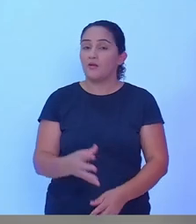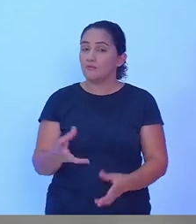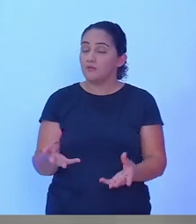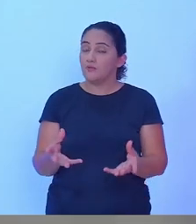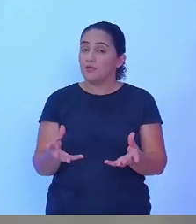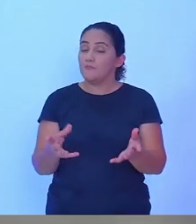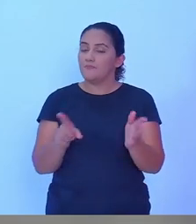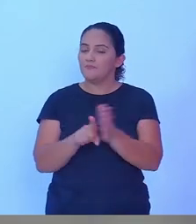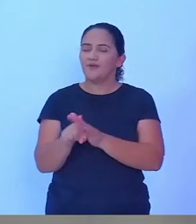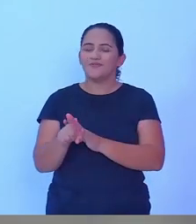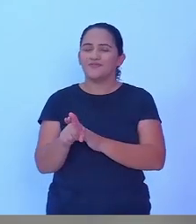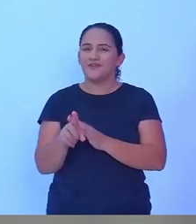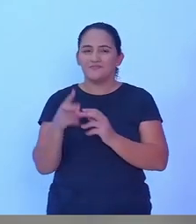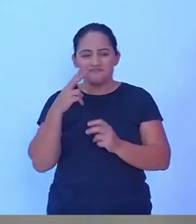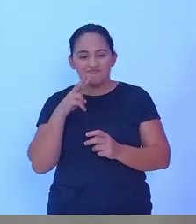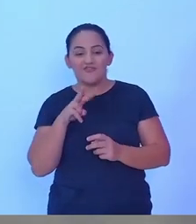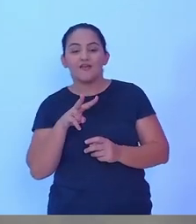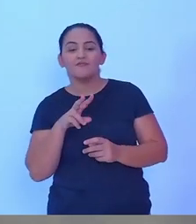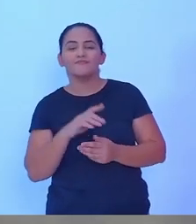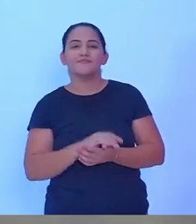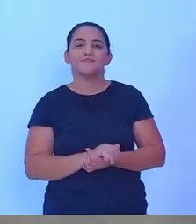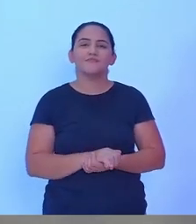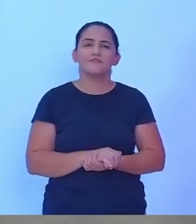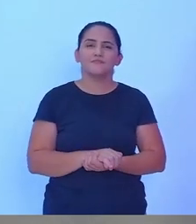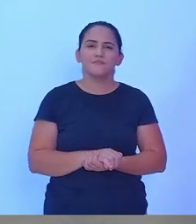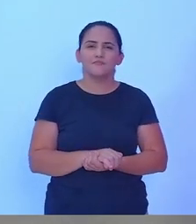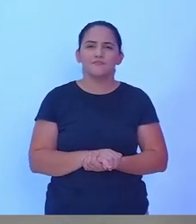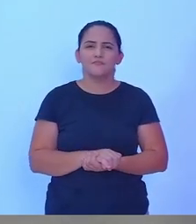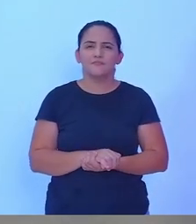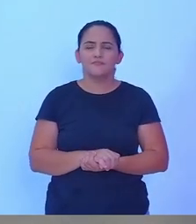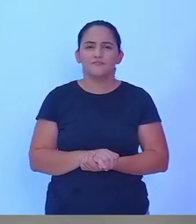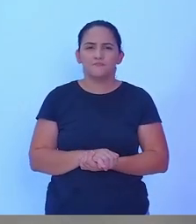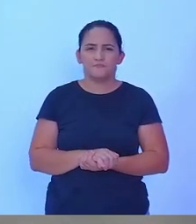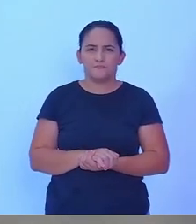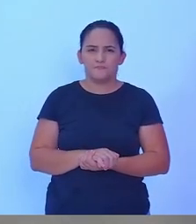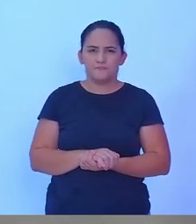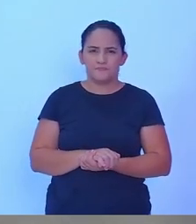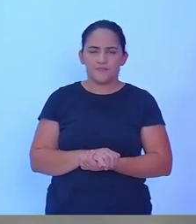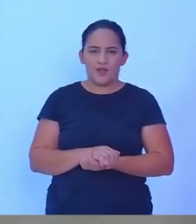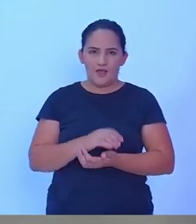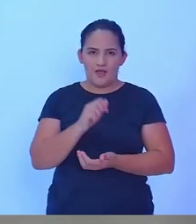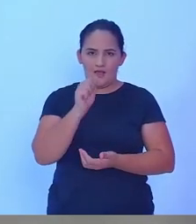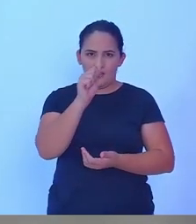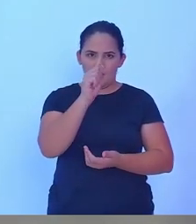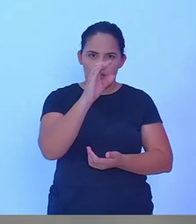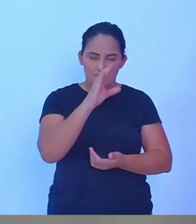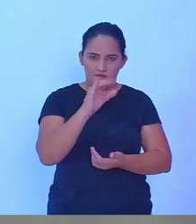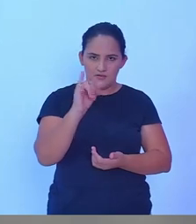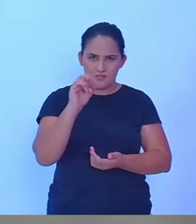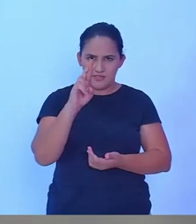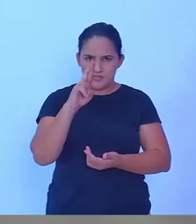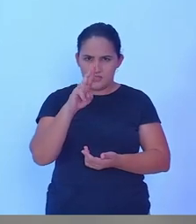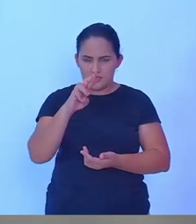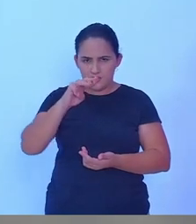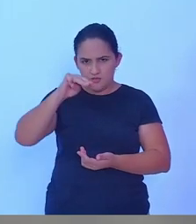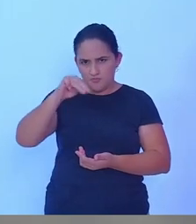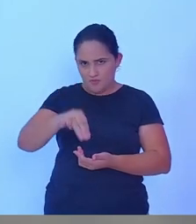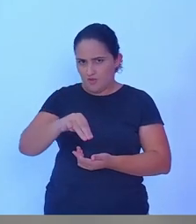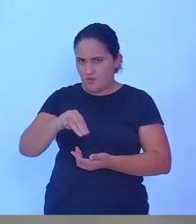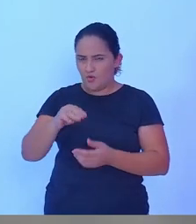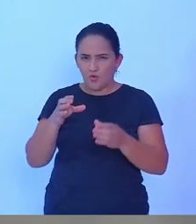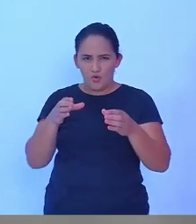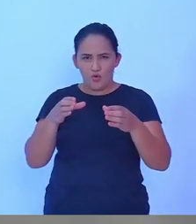aqui para... É a nossa... A CIRM, Associação Empresarial de Rune de Moura,